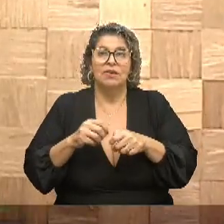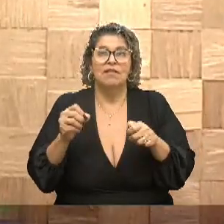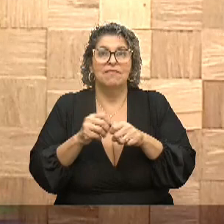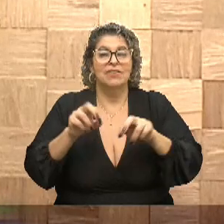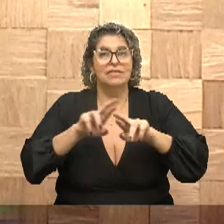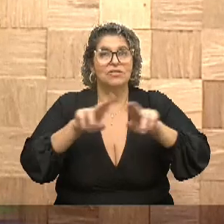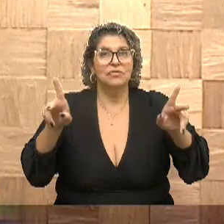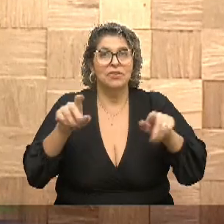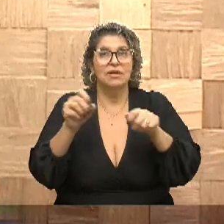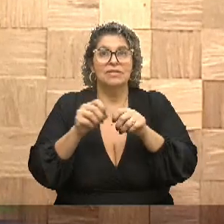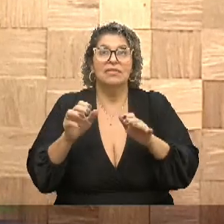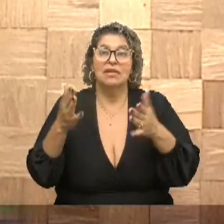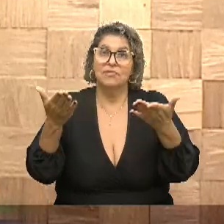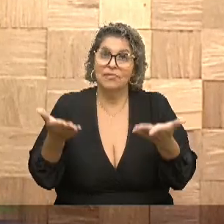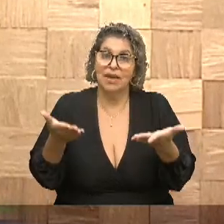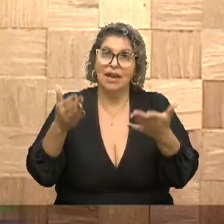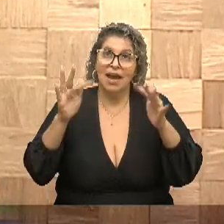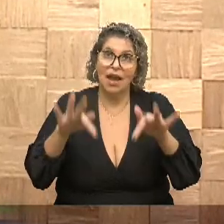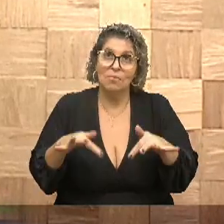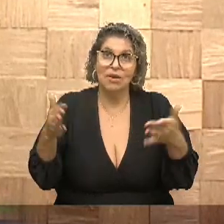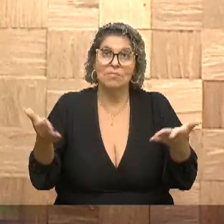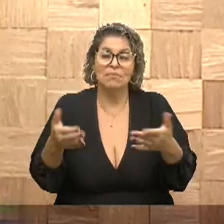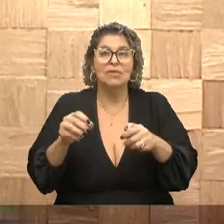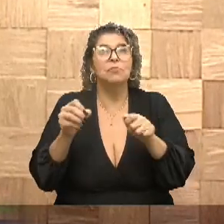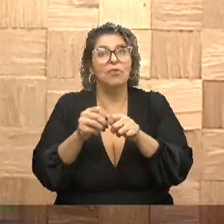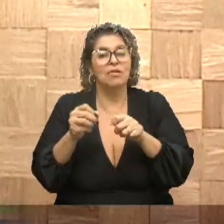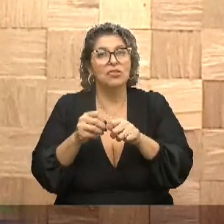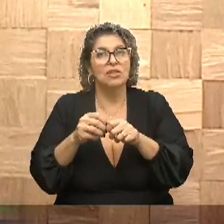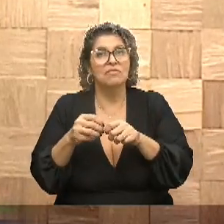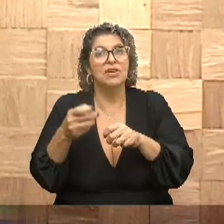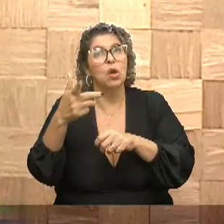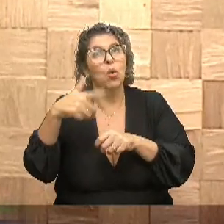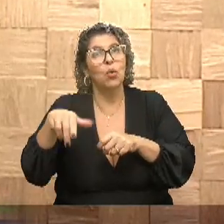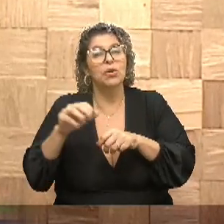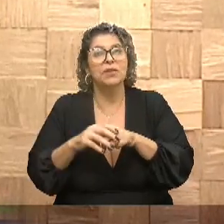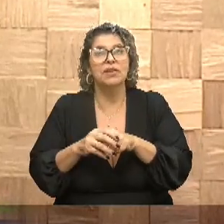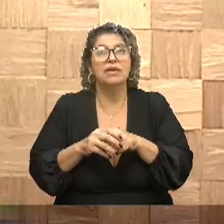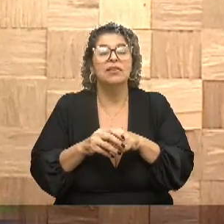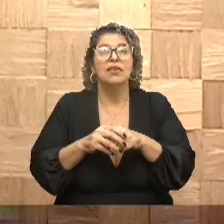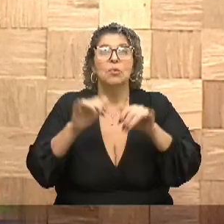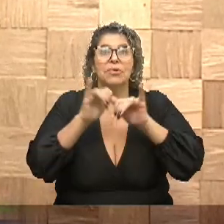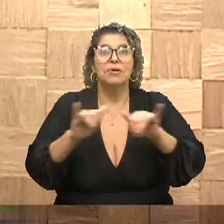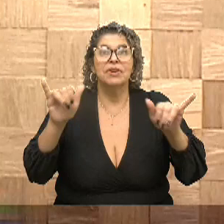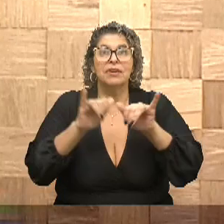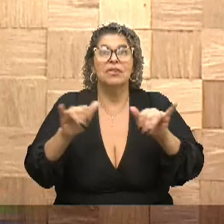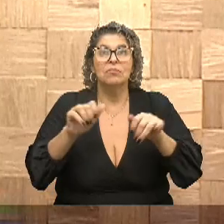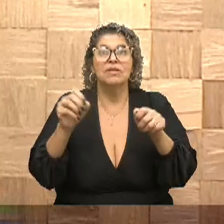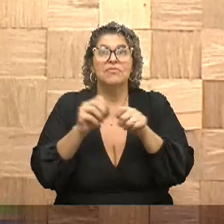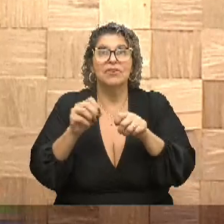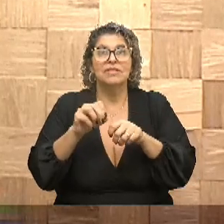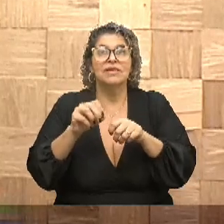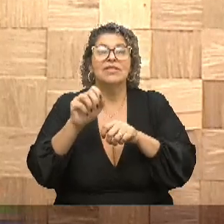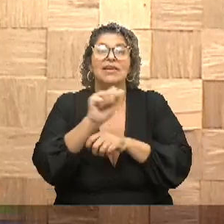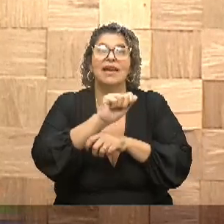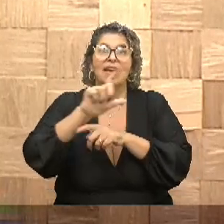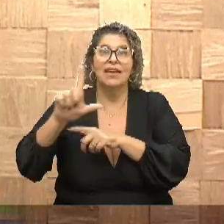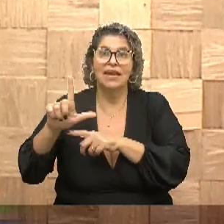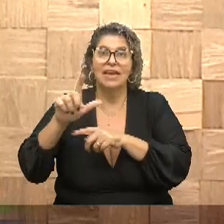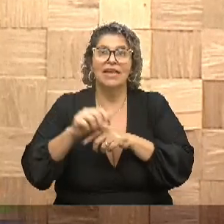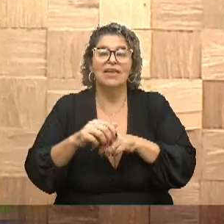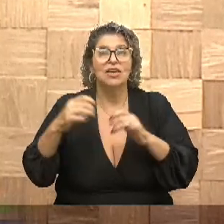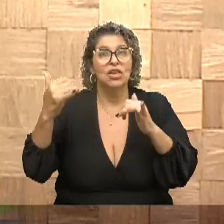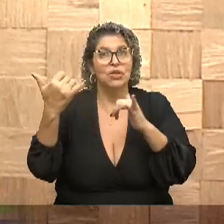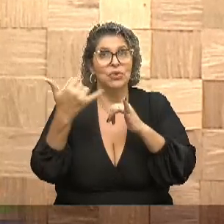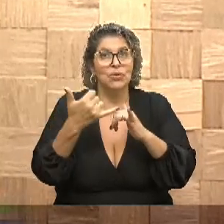Diferença, ele fica por aqui. Você pode rever esta e outras edições do Faça Diferença no canal da TV Assembleia, no